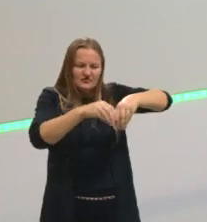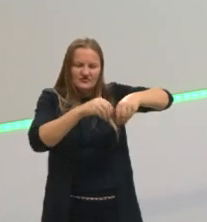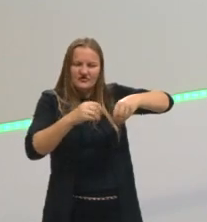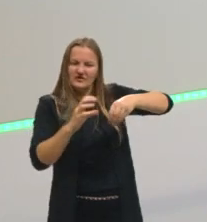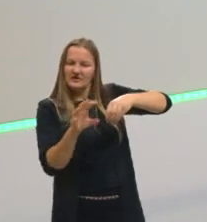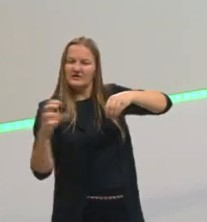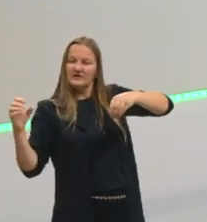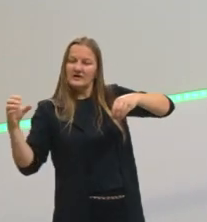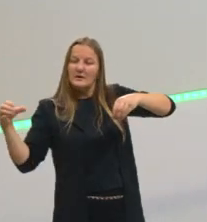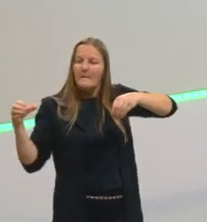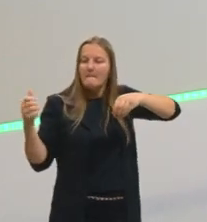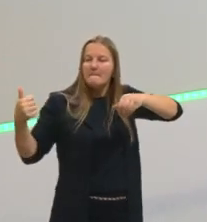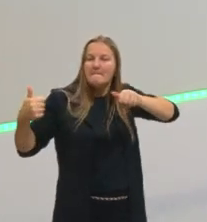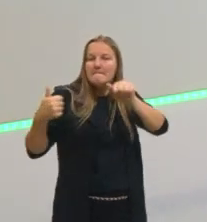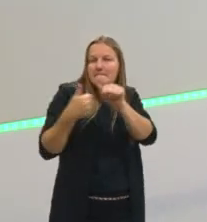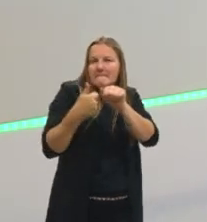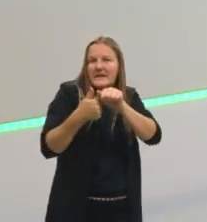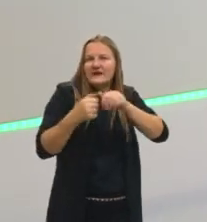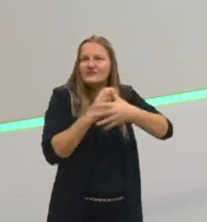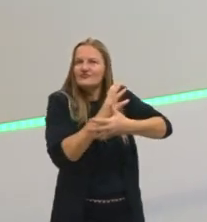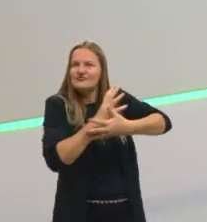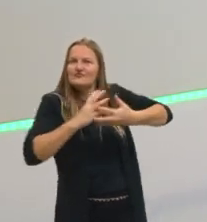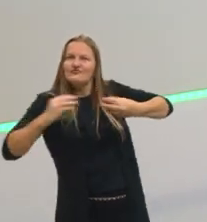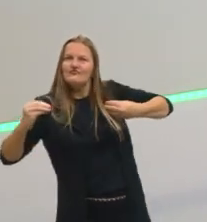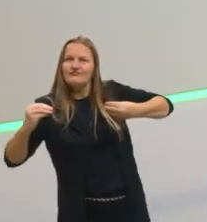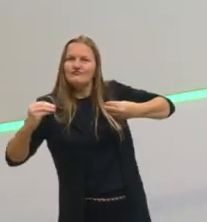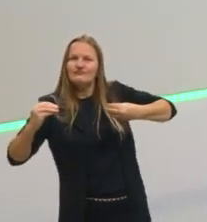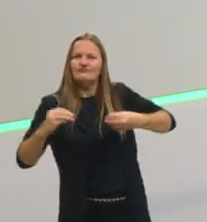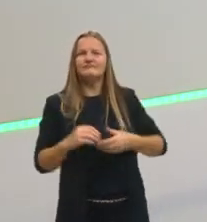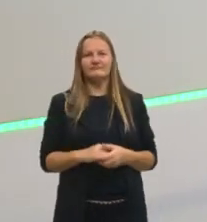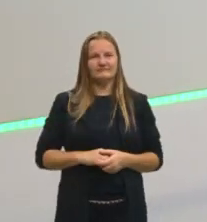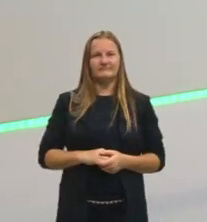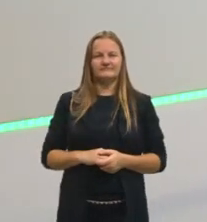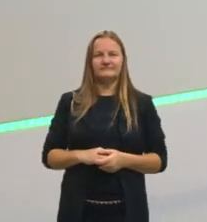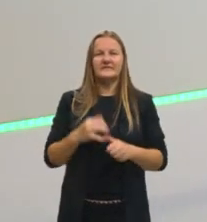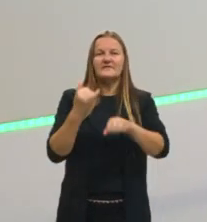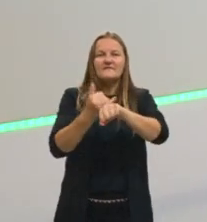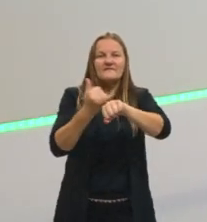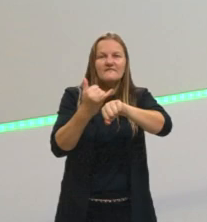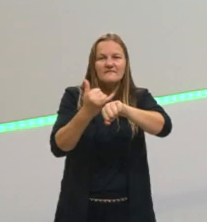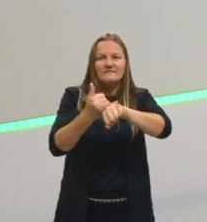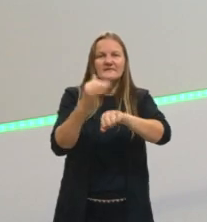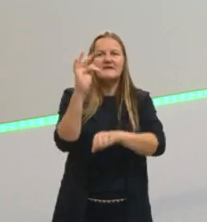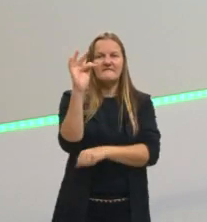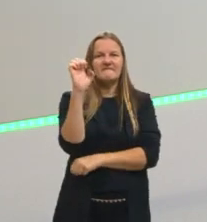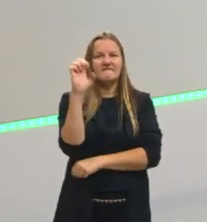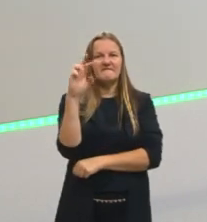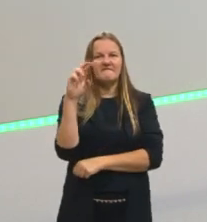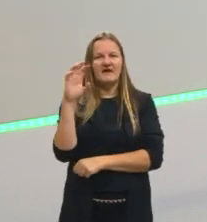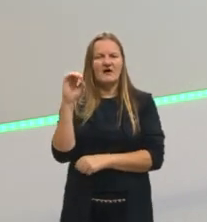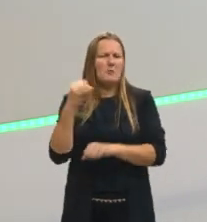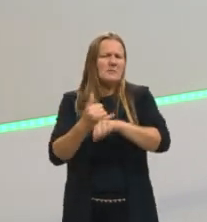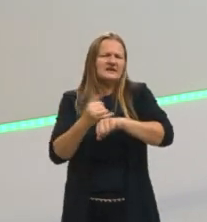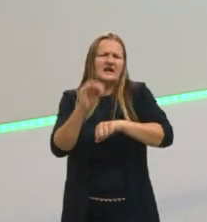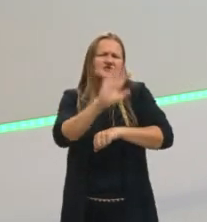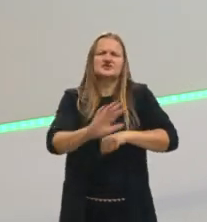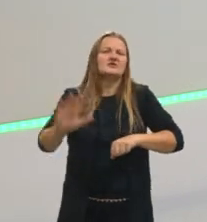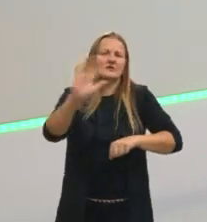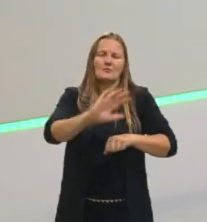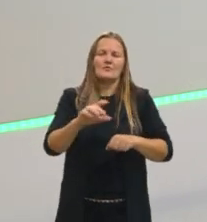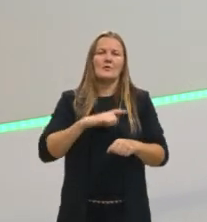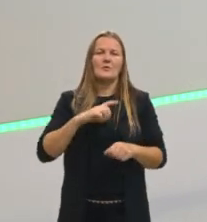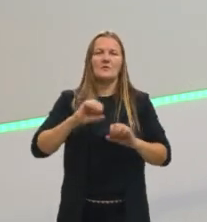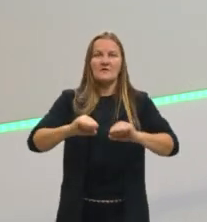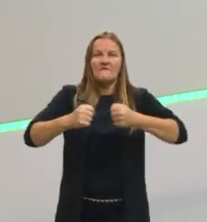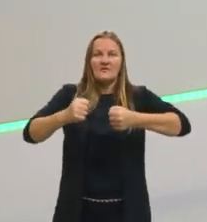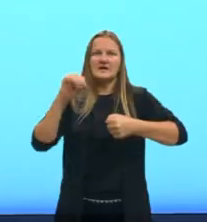que importante conhecer o que tem na nossa mistura. A gente retira esse ferro, né? O metal em geral, com a força